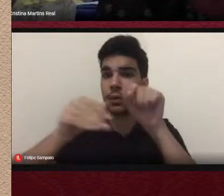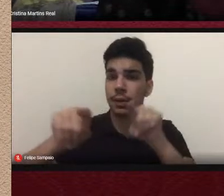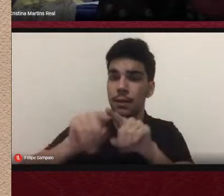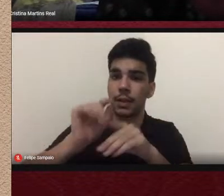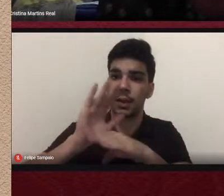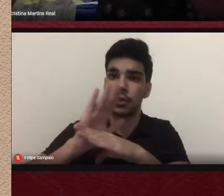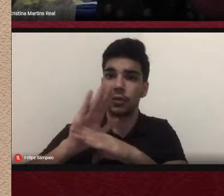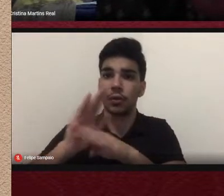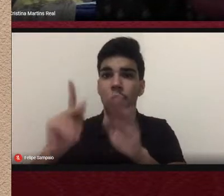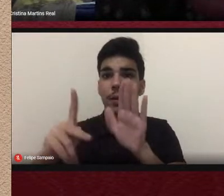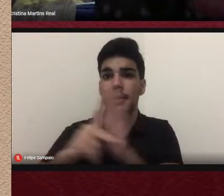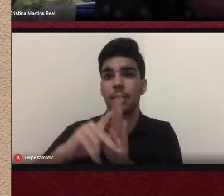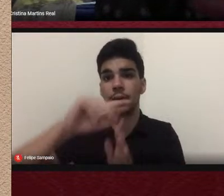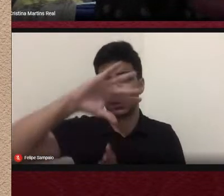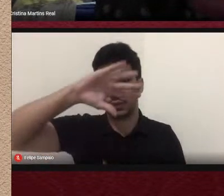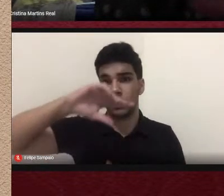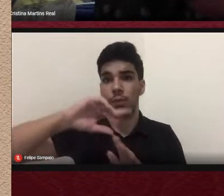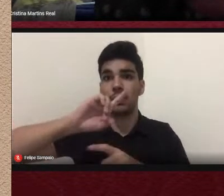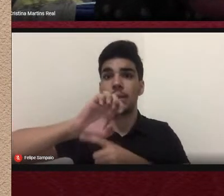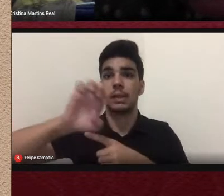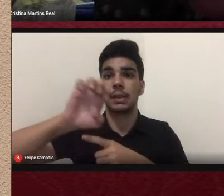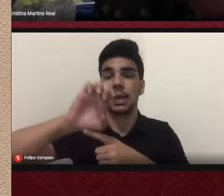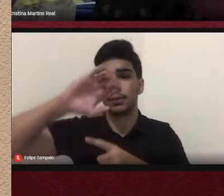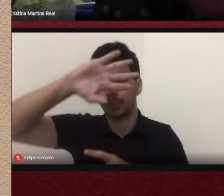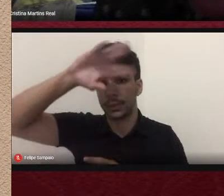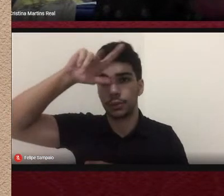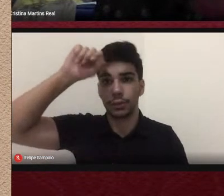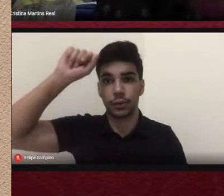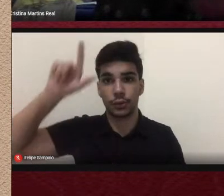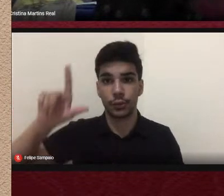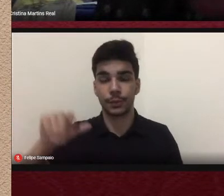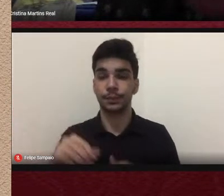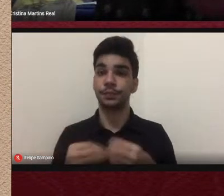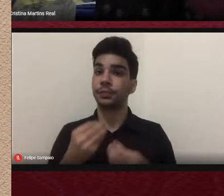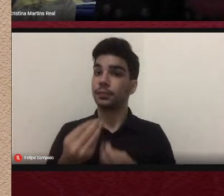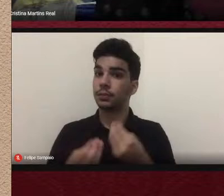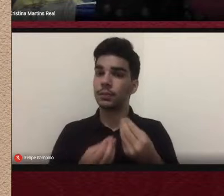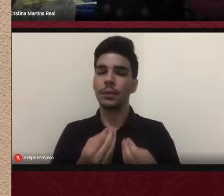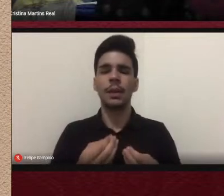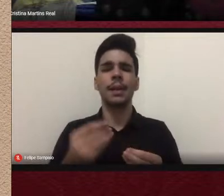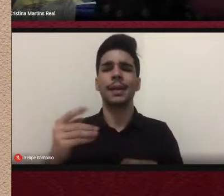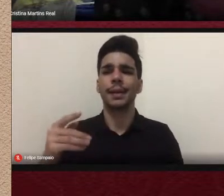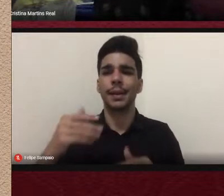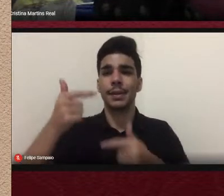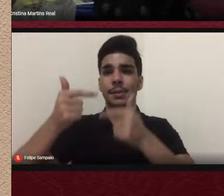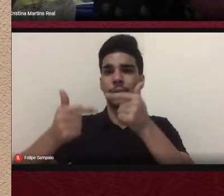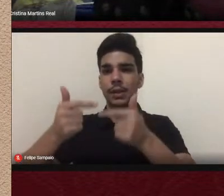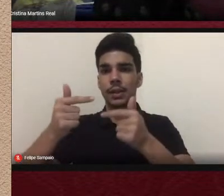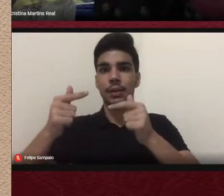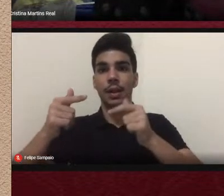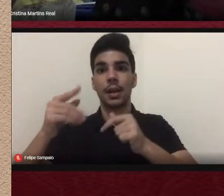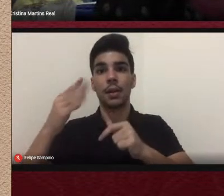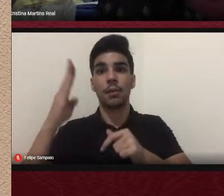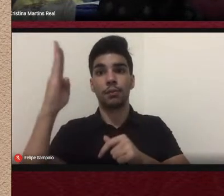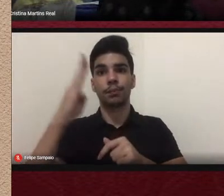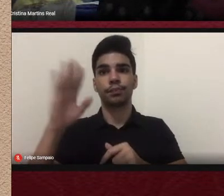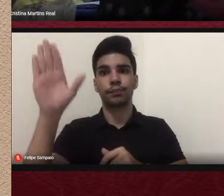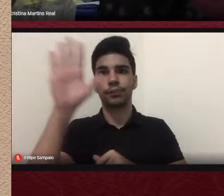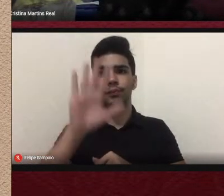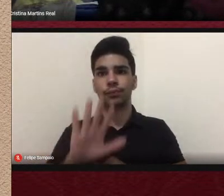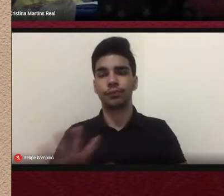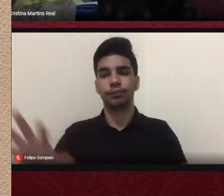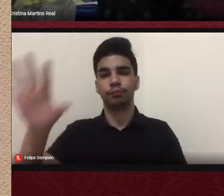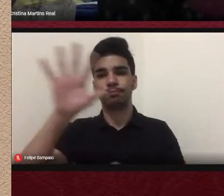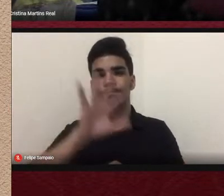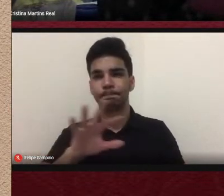estado de Mato Grosso do Sul. E como as políticas nacionais, também de expansão, surtiram efeitos aqui